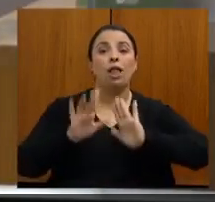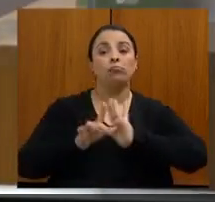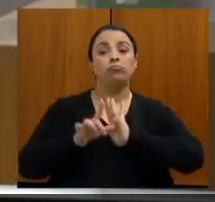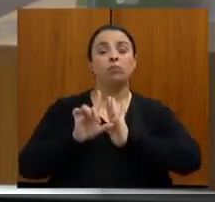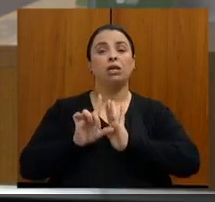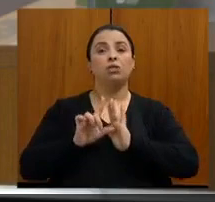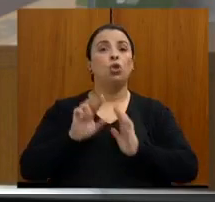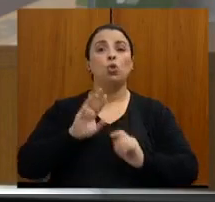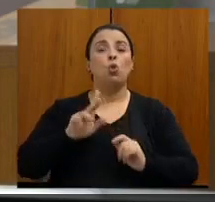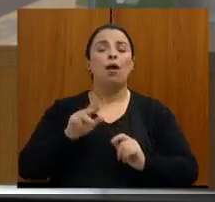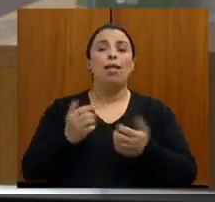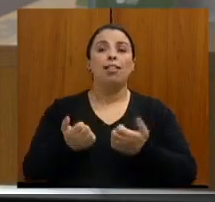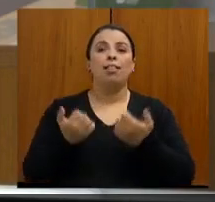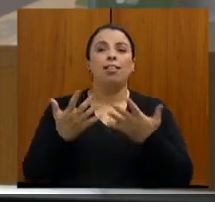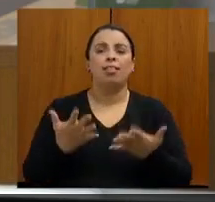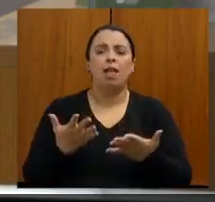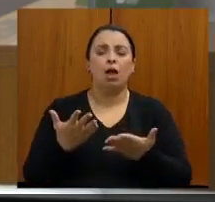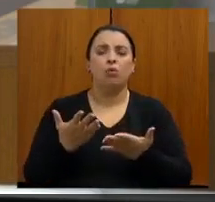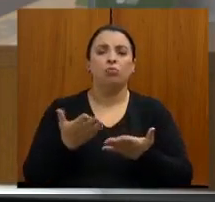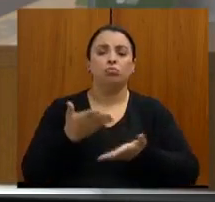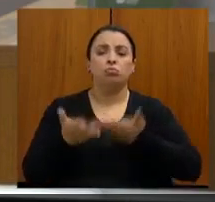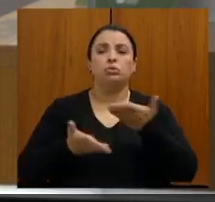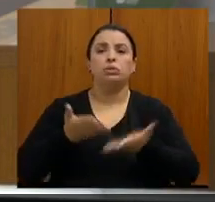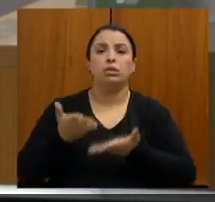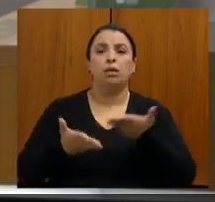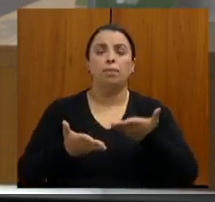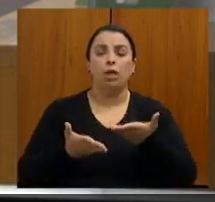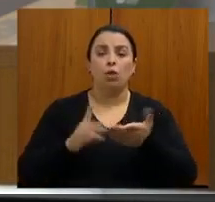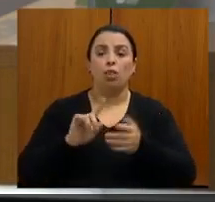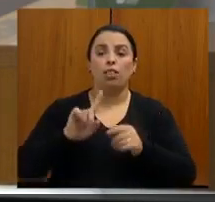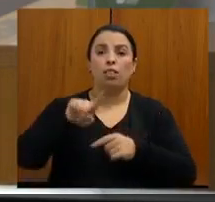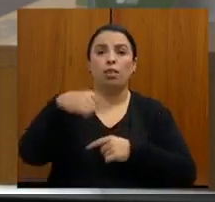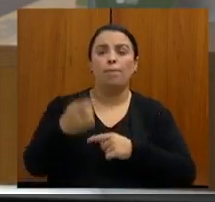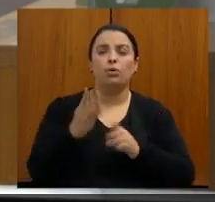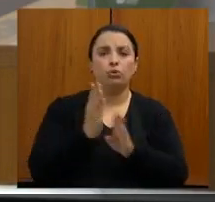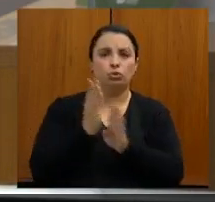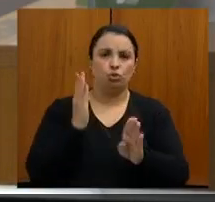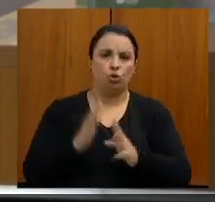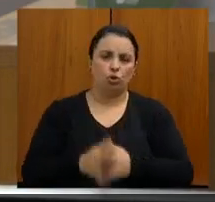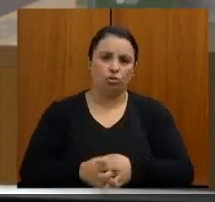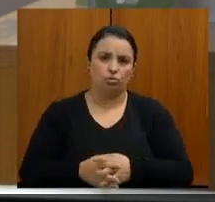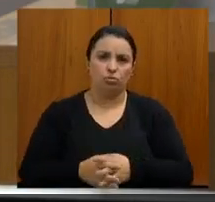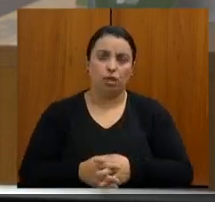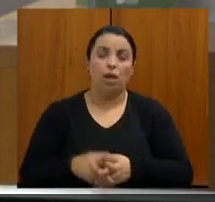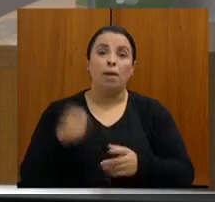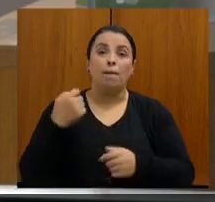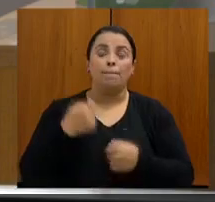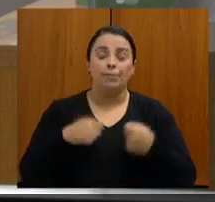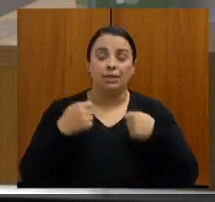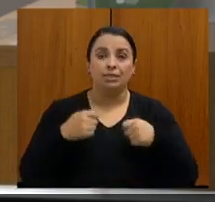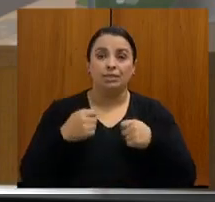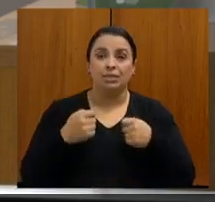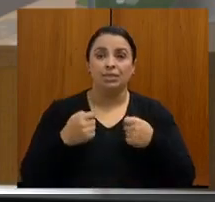específicos. A ideia de integralidade, ela requer da promoção à saúde,